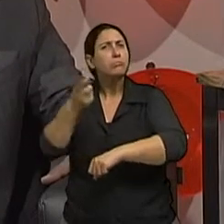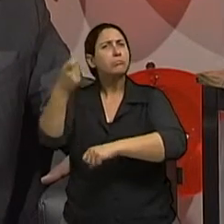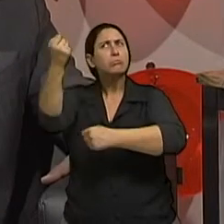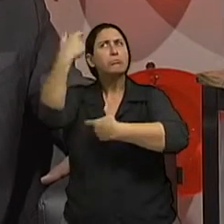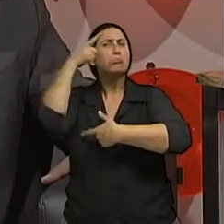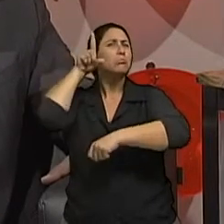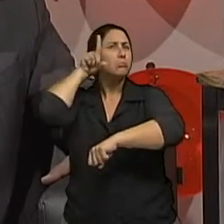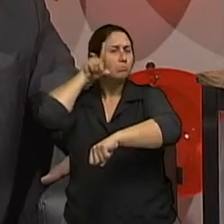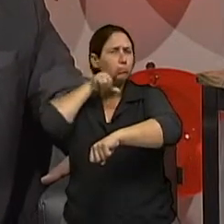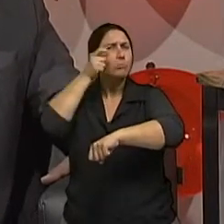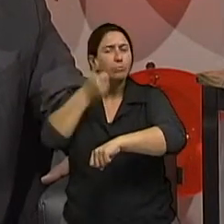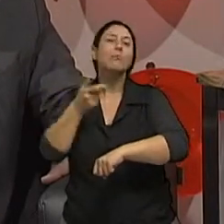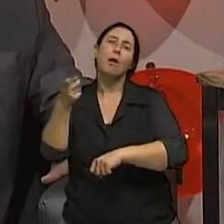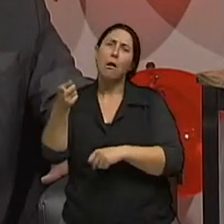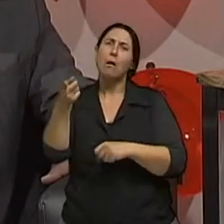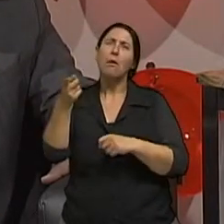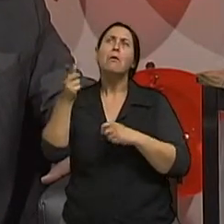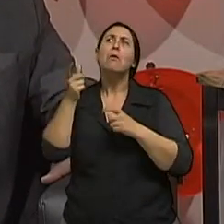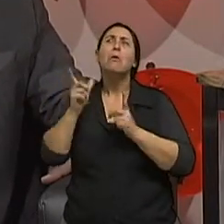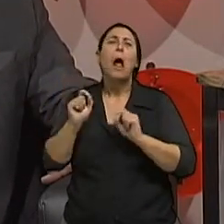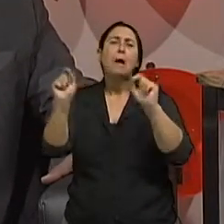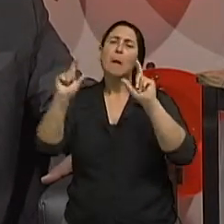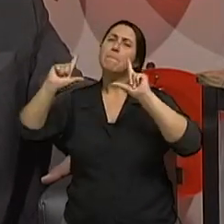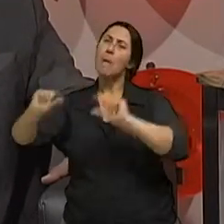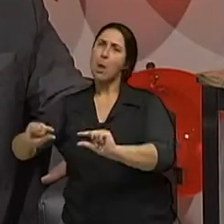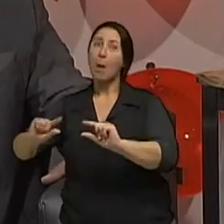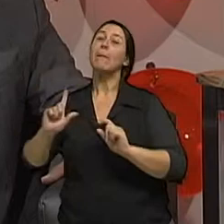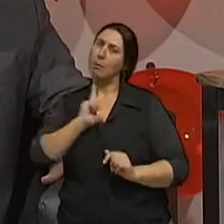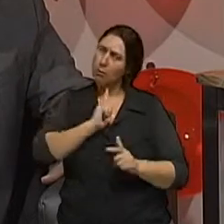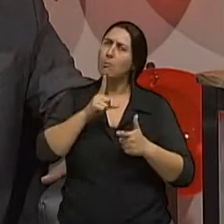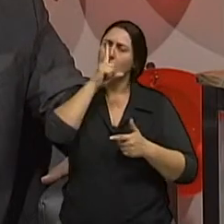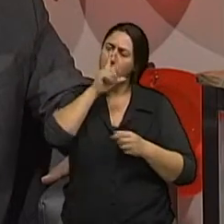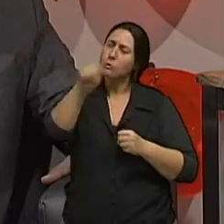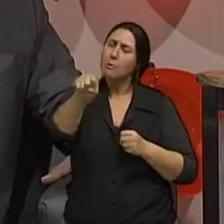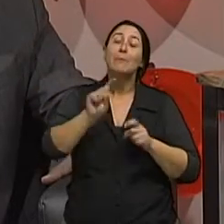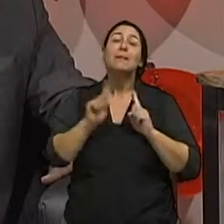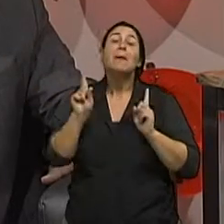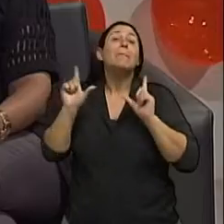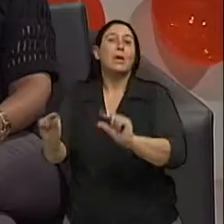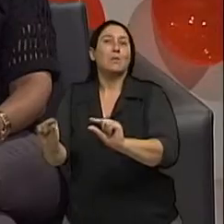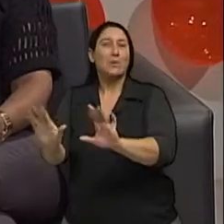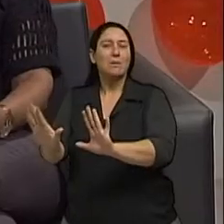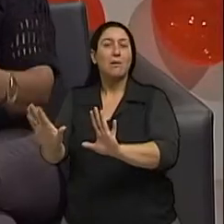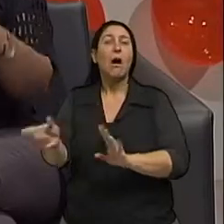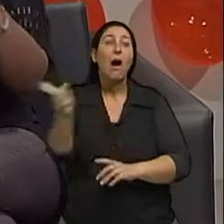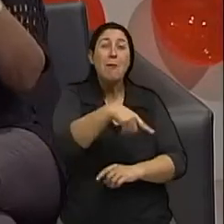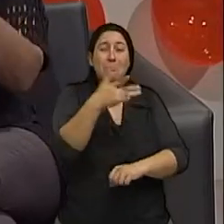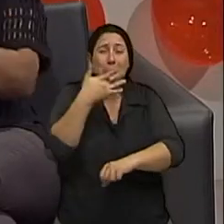ao desenvolvimento de tumor. Mas tem risco também. Não está imune? Não, de jeito nenhum. Com certeza não, né?